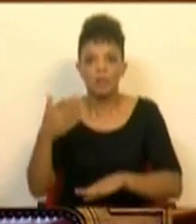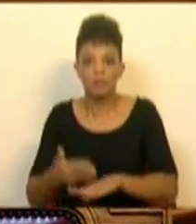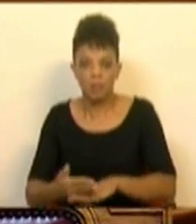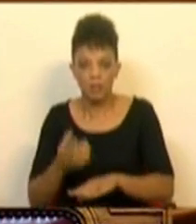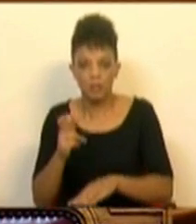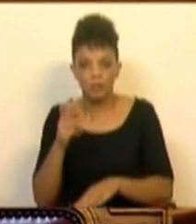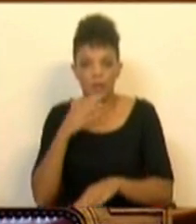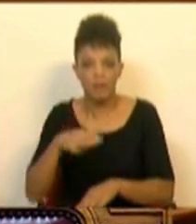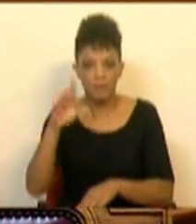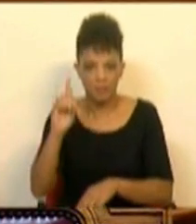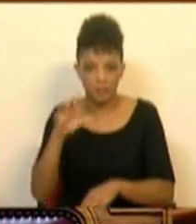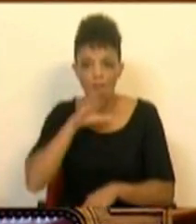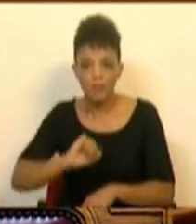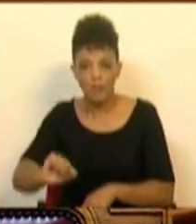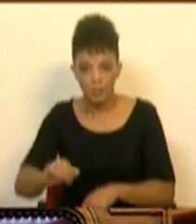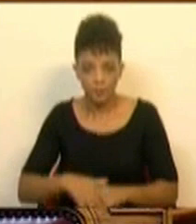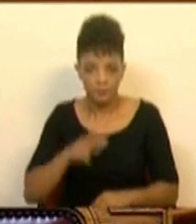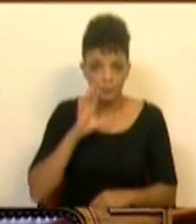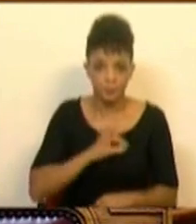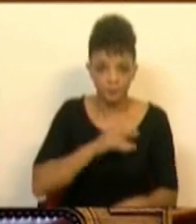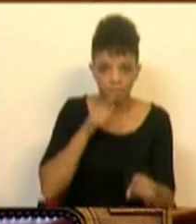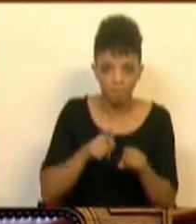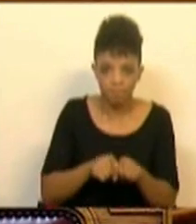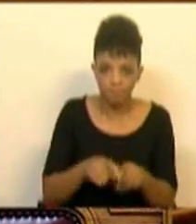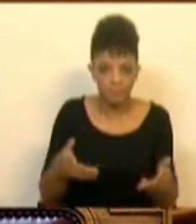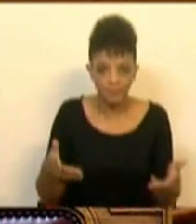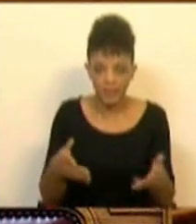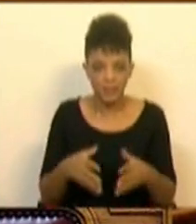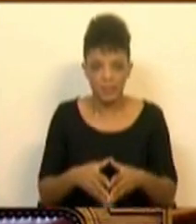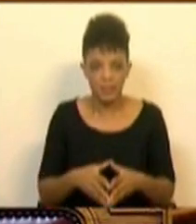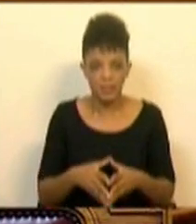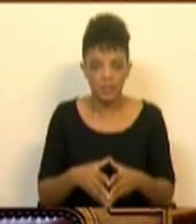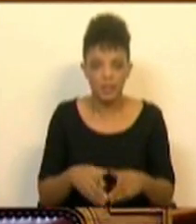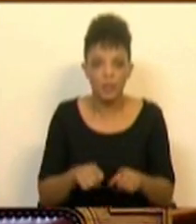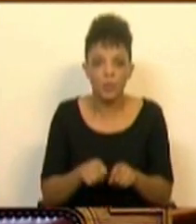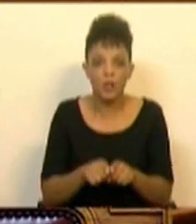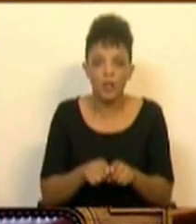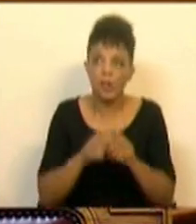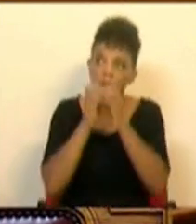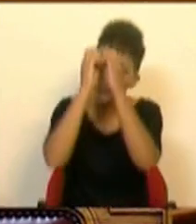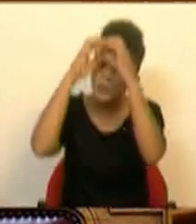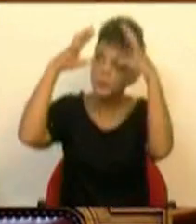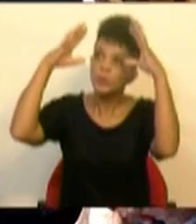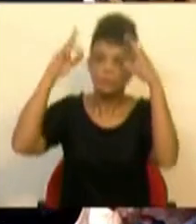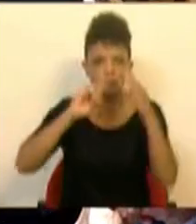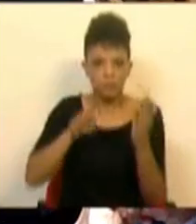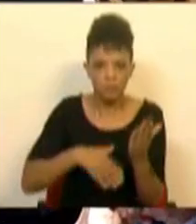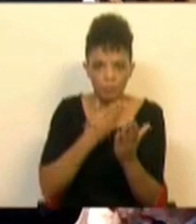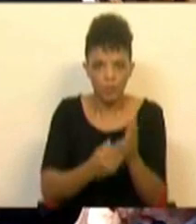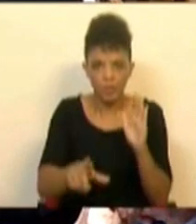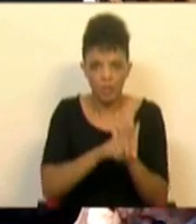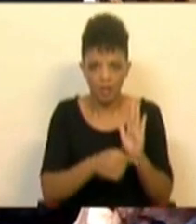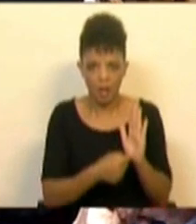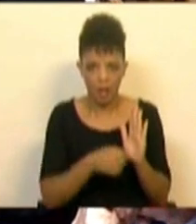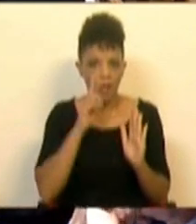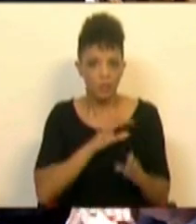aos 6 anos de idade do filho. E isso, Sra. Deputada, não é algo que esteja no hétero. Não, está mesmo na proposta de lei que a